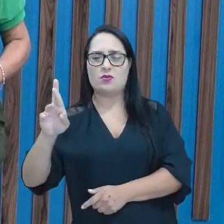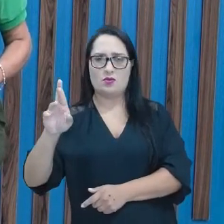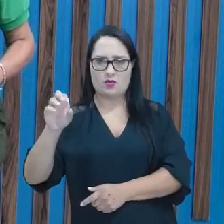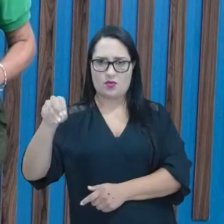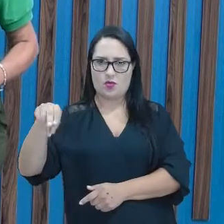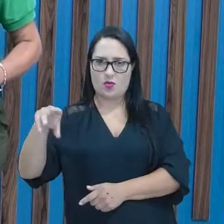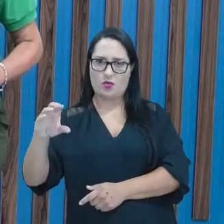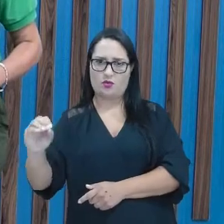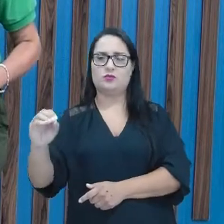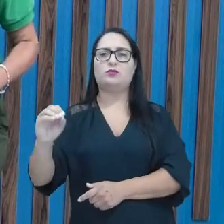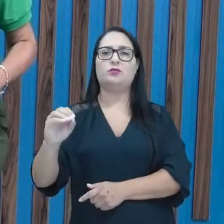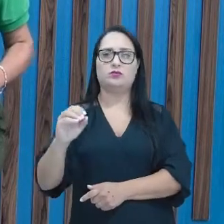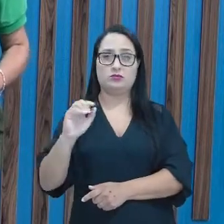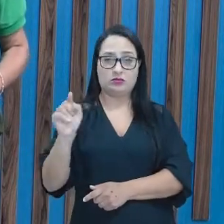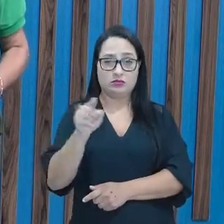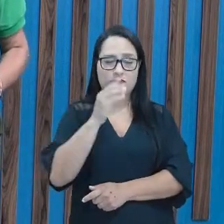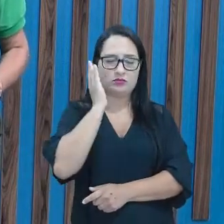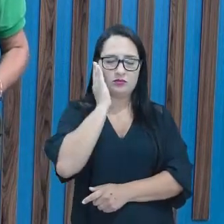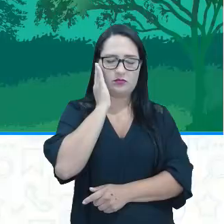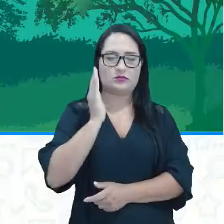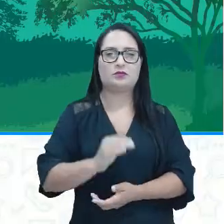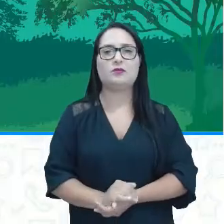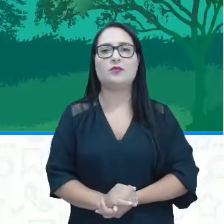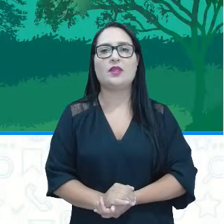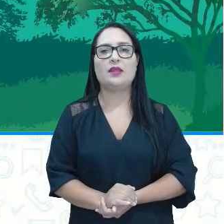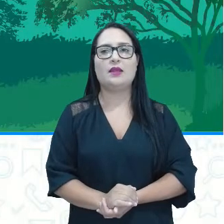-DR